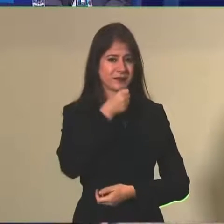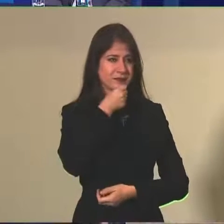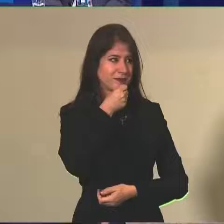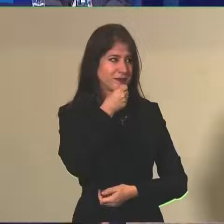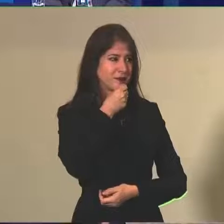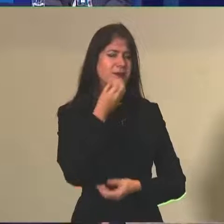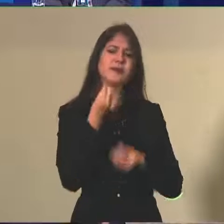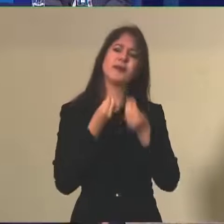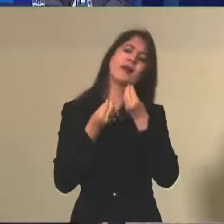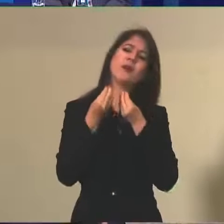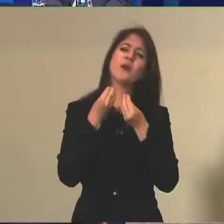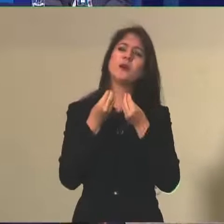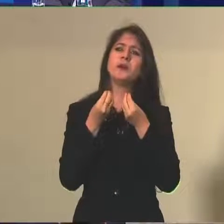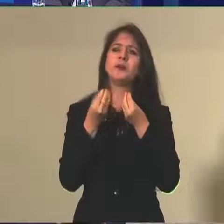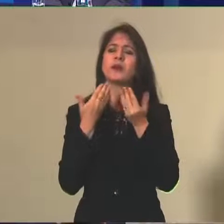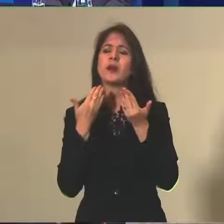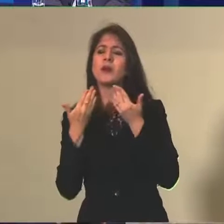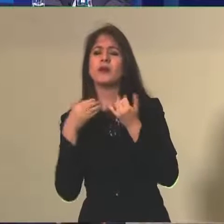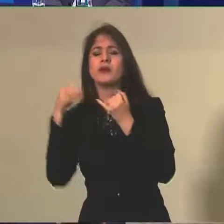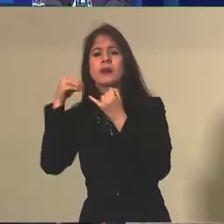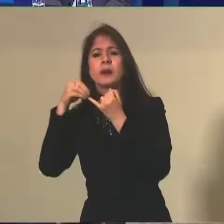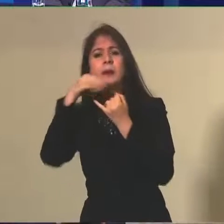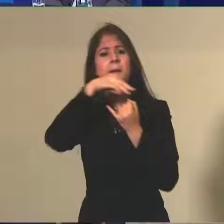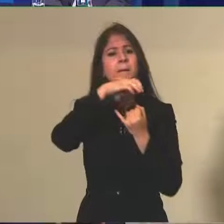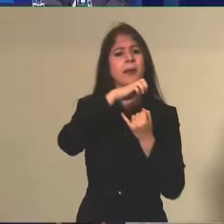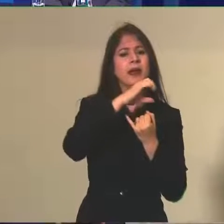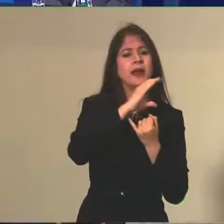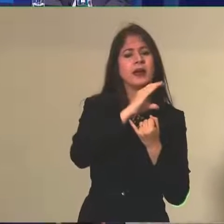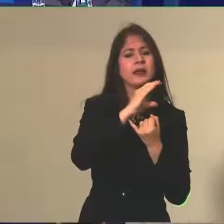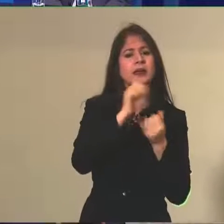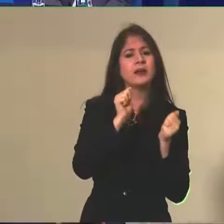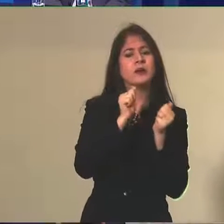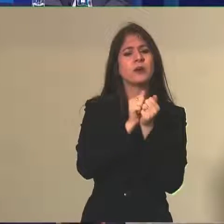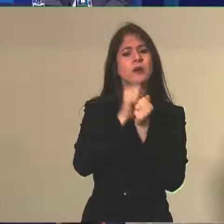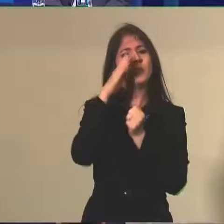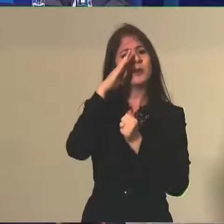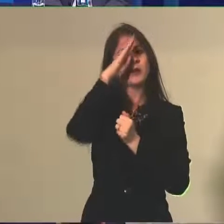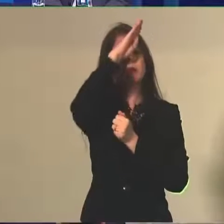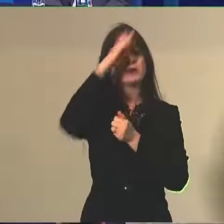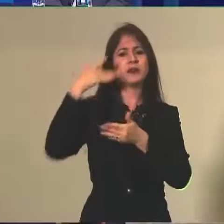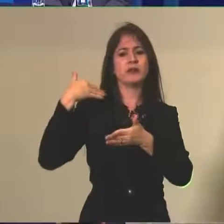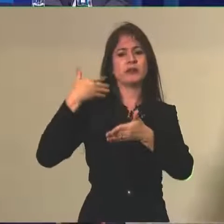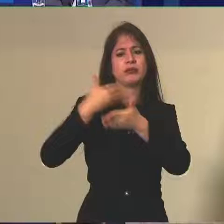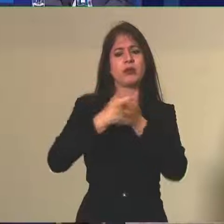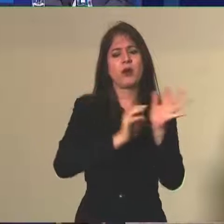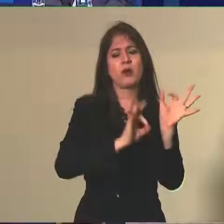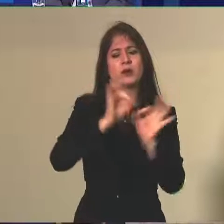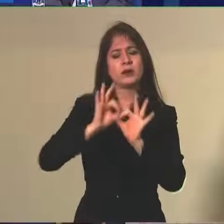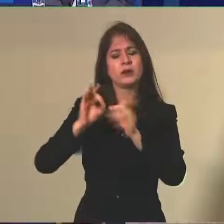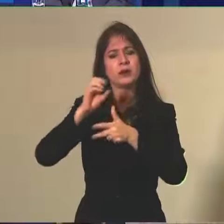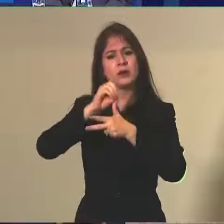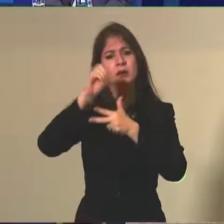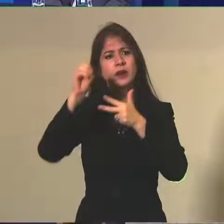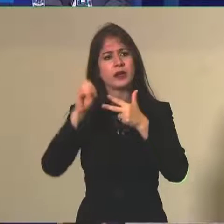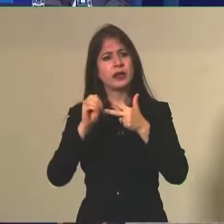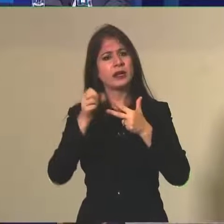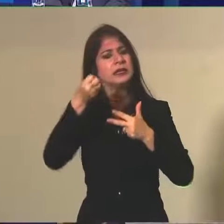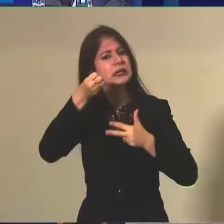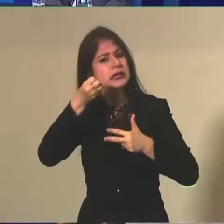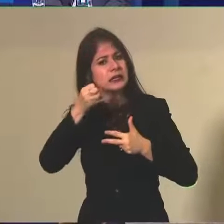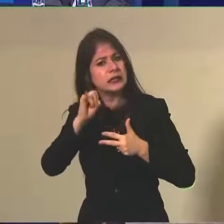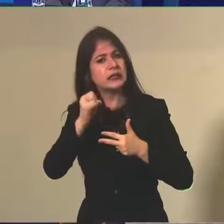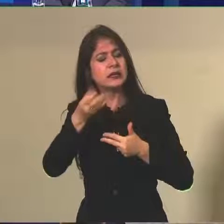Como foi a conversa do INEP, do MEC com o presidente Bolsonaro durante a elaboração do ENEM e se ele